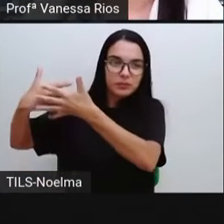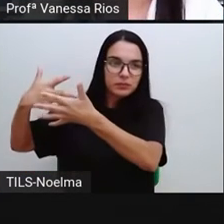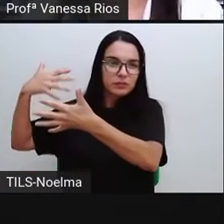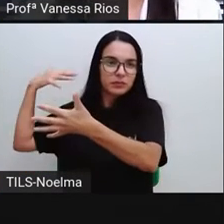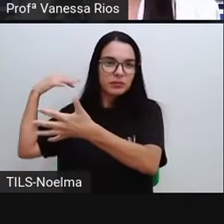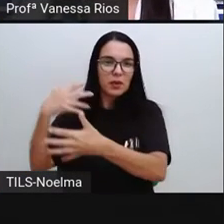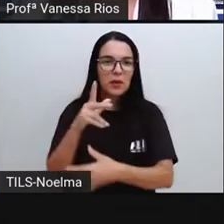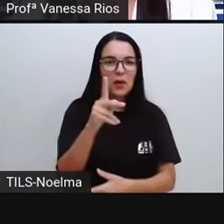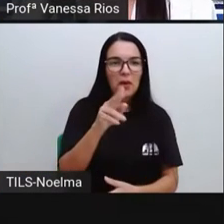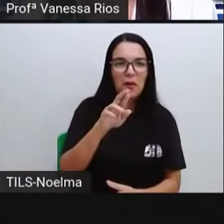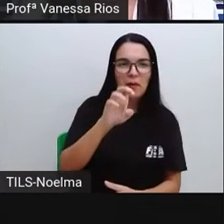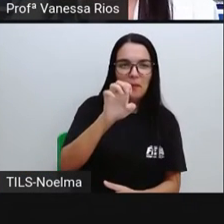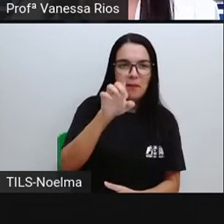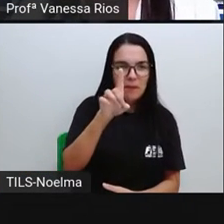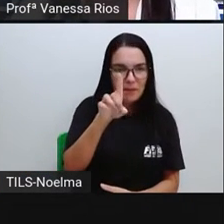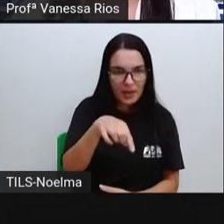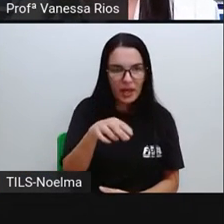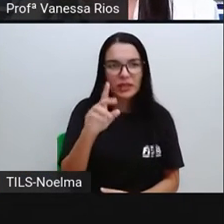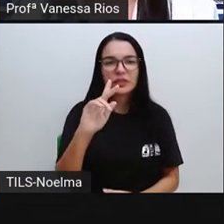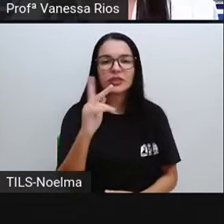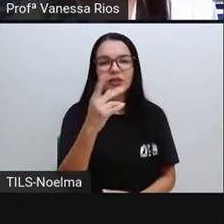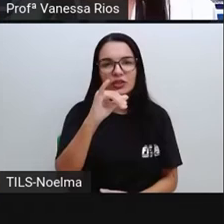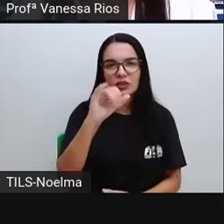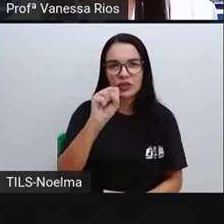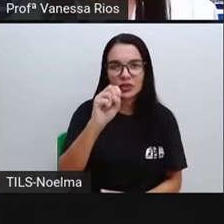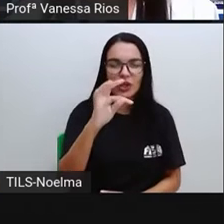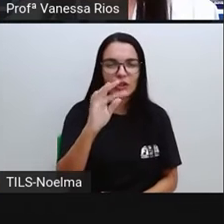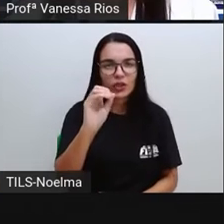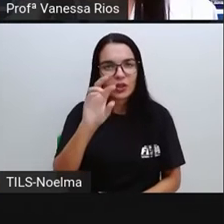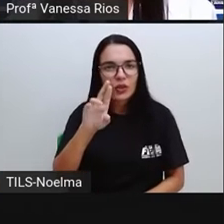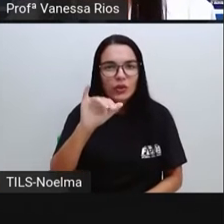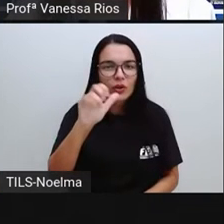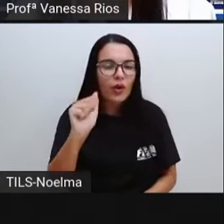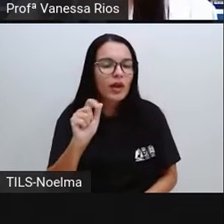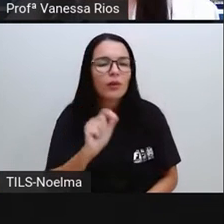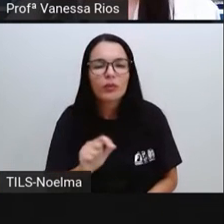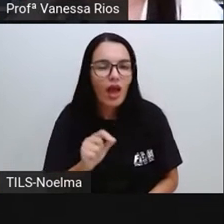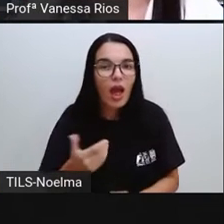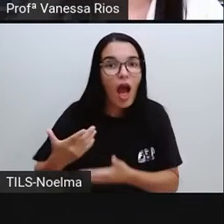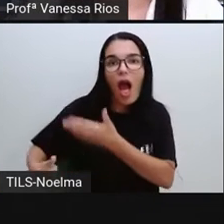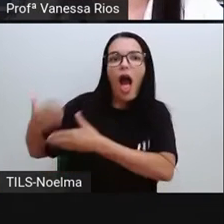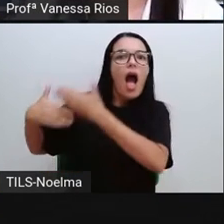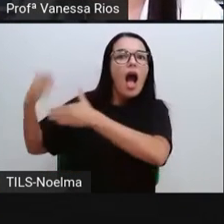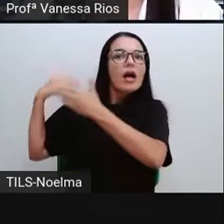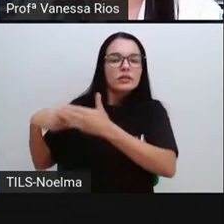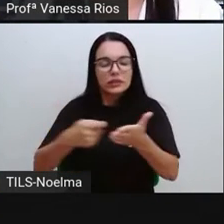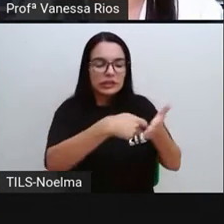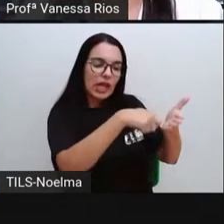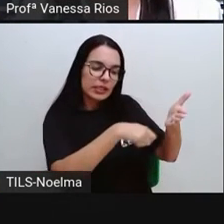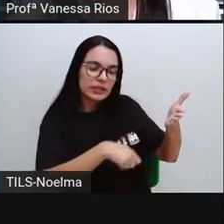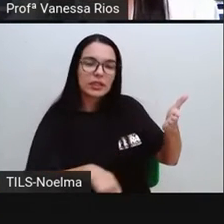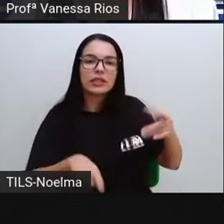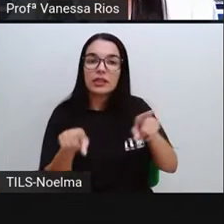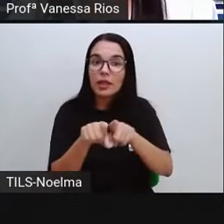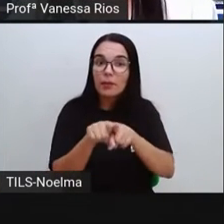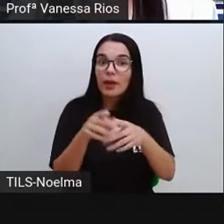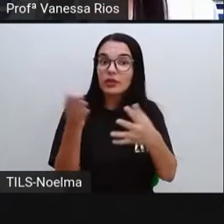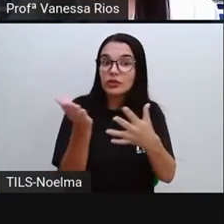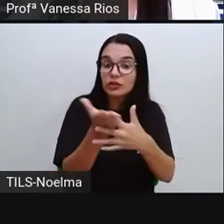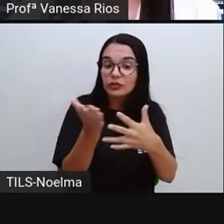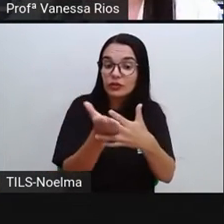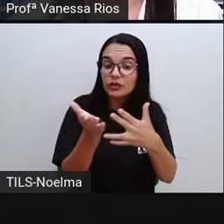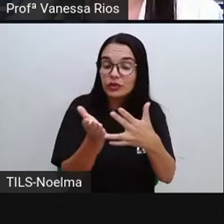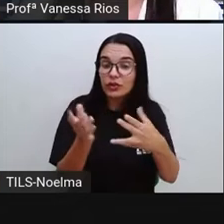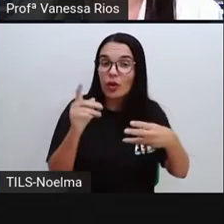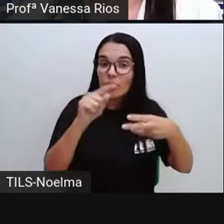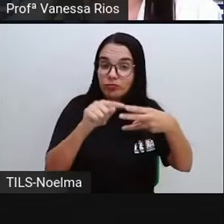todo o período que antecede a invenção da escrita. E ele é dividido em partes diferentes. A